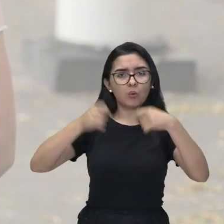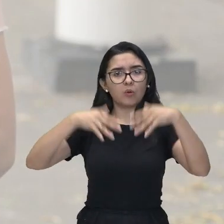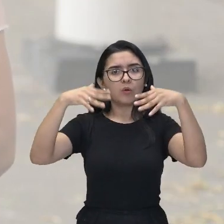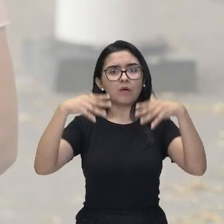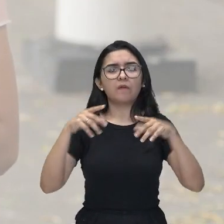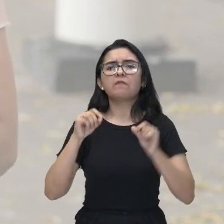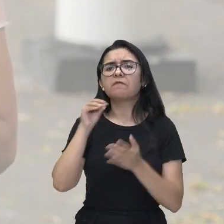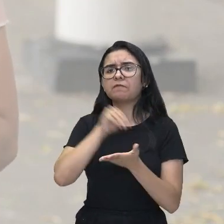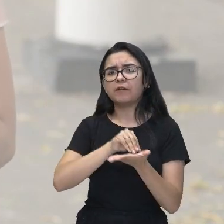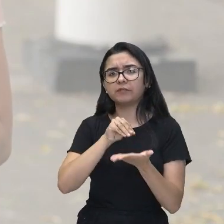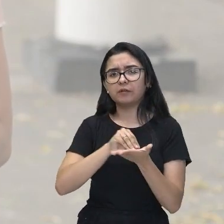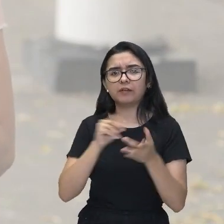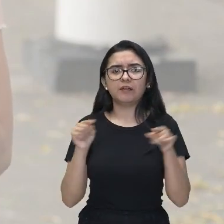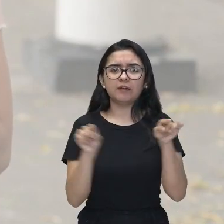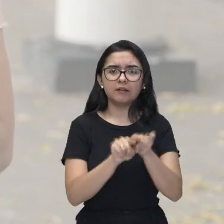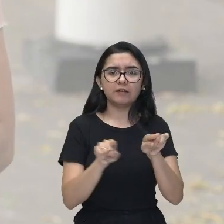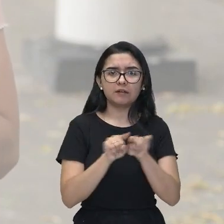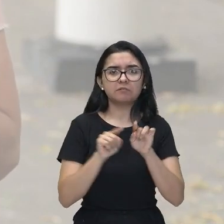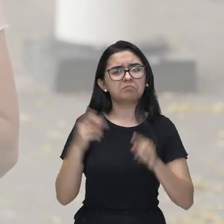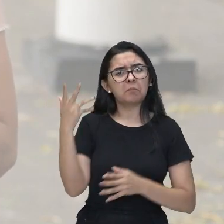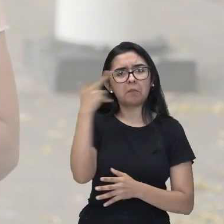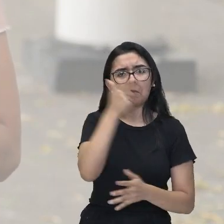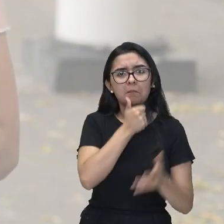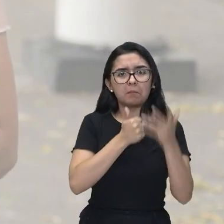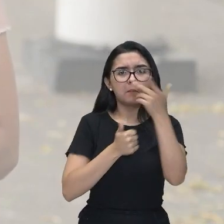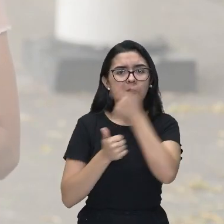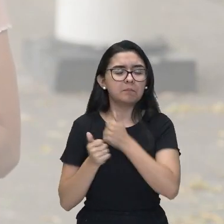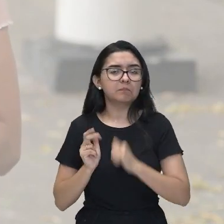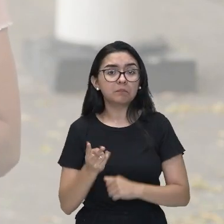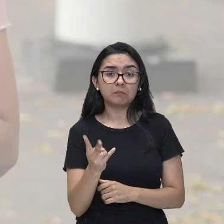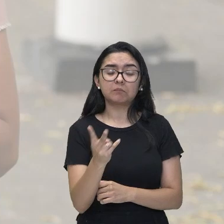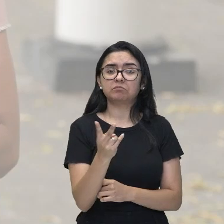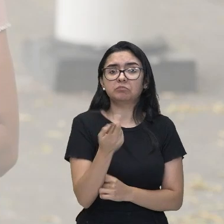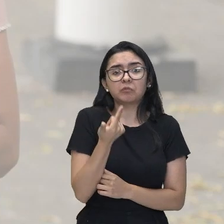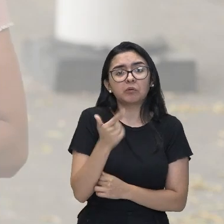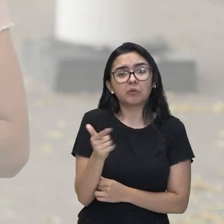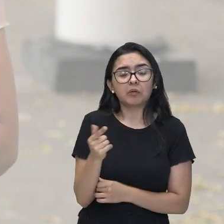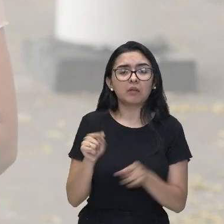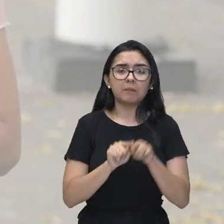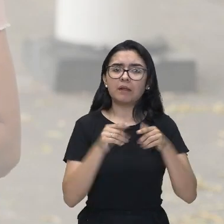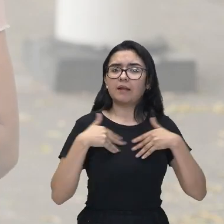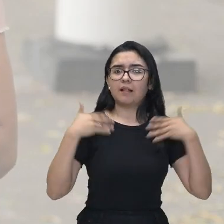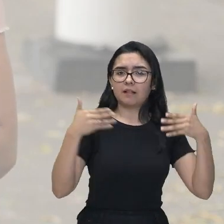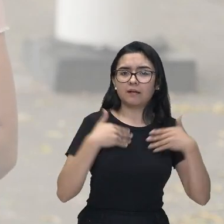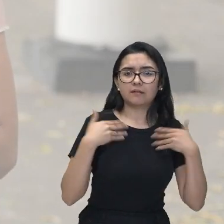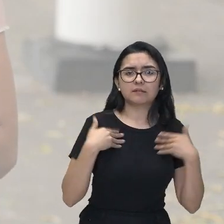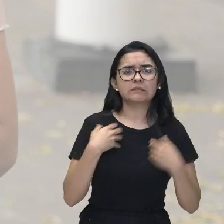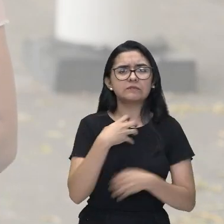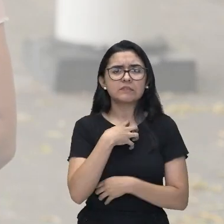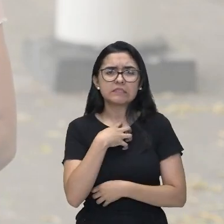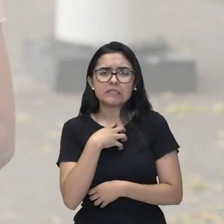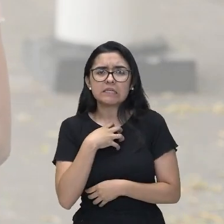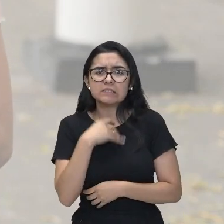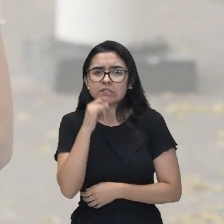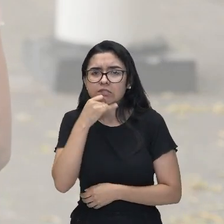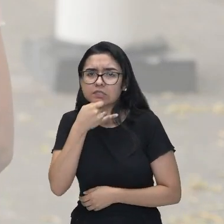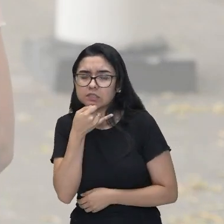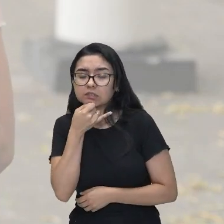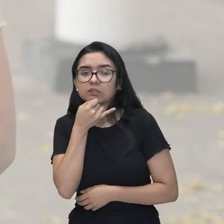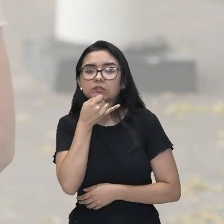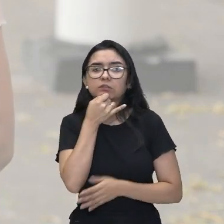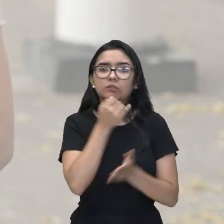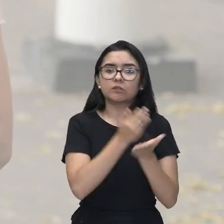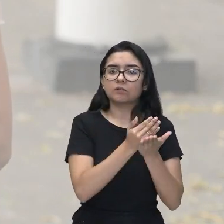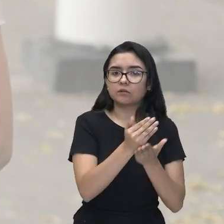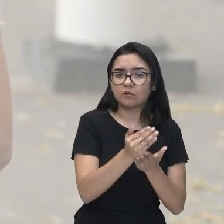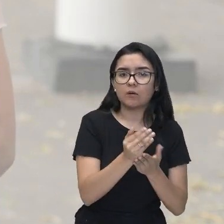a firmeza. Na formosura não se dê constância e na alegria sinta-se a tristeza. Começa o